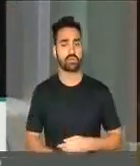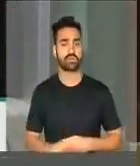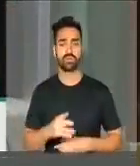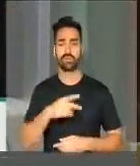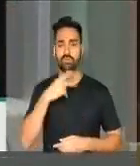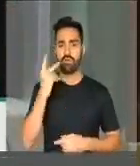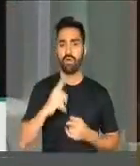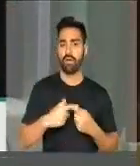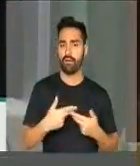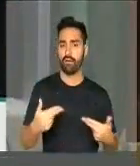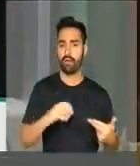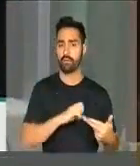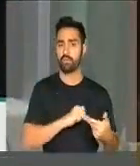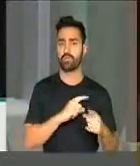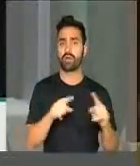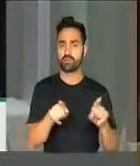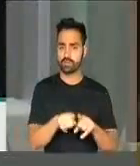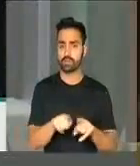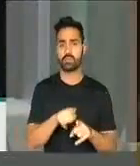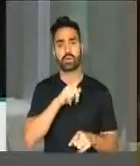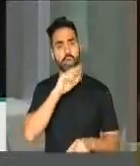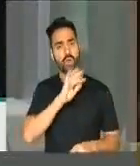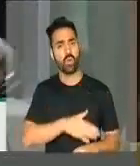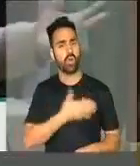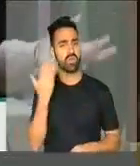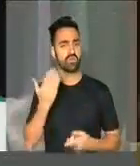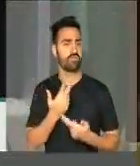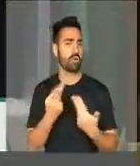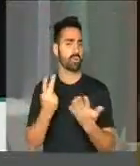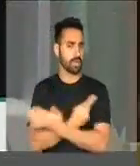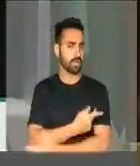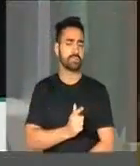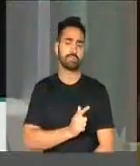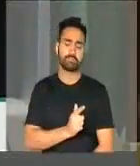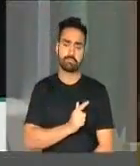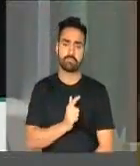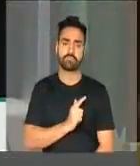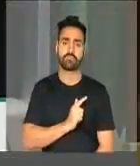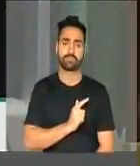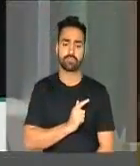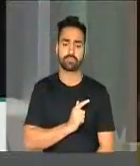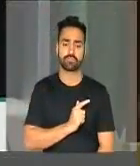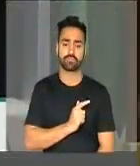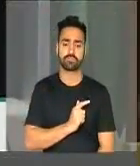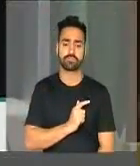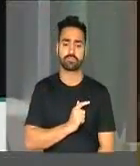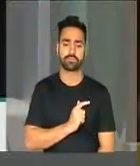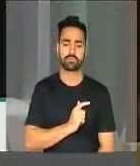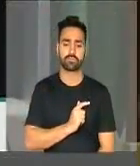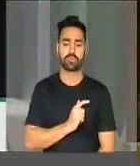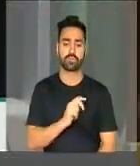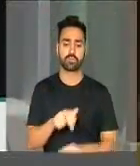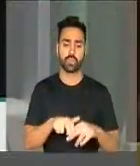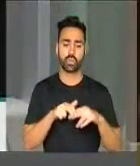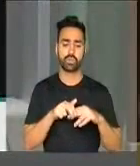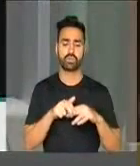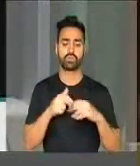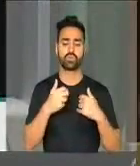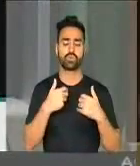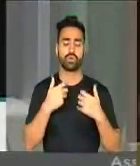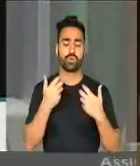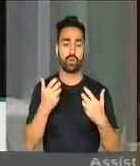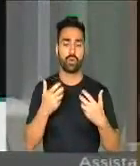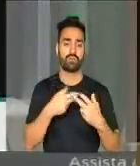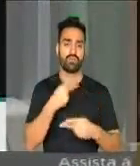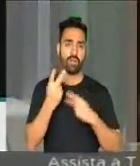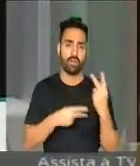amores, mas também dos horrores que nós temos visto a cada instante no nosso país. Por isso eu quero fazer esse